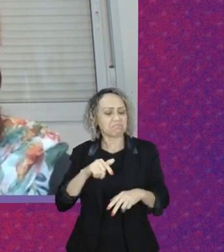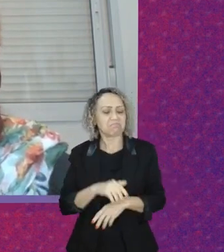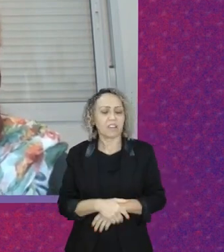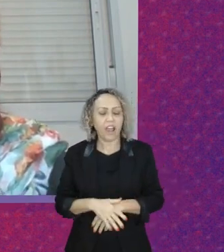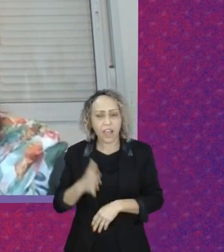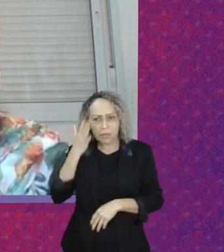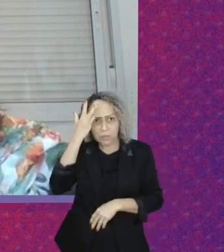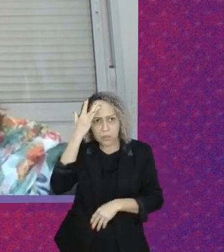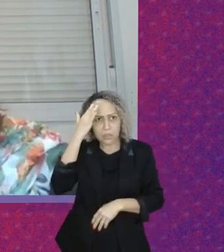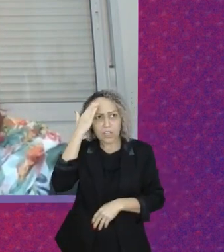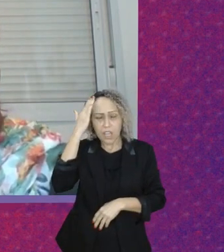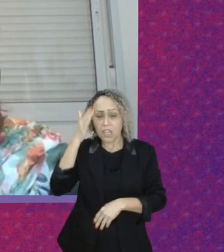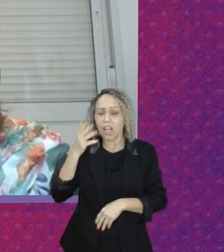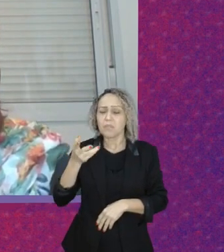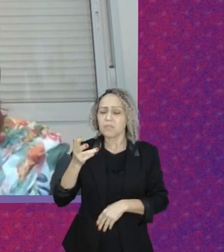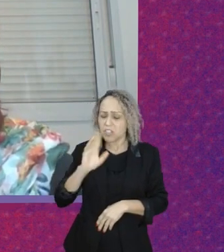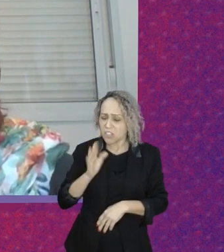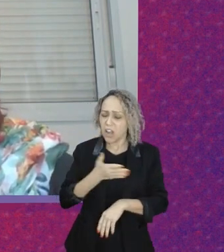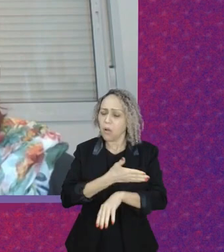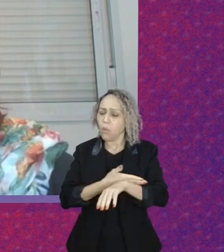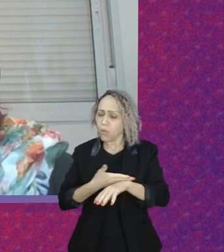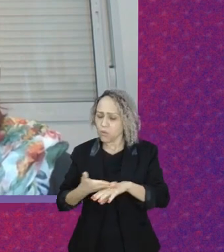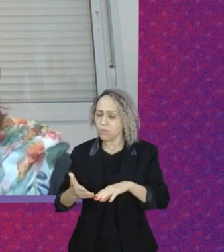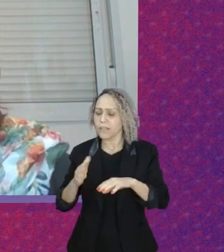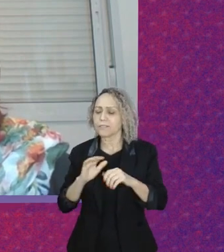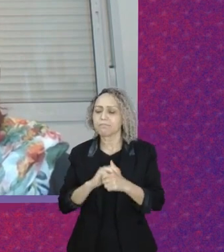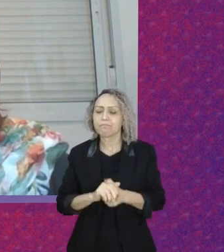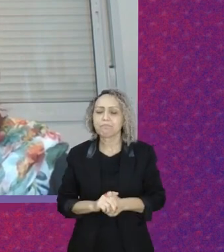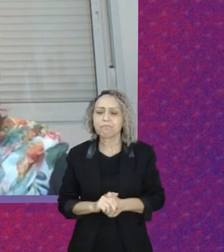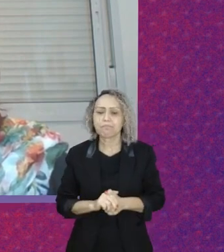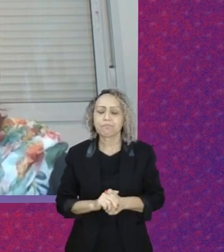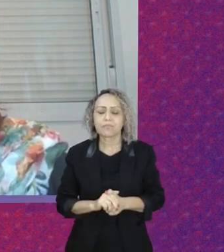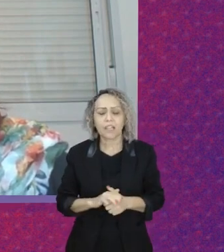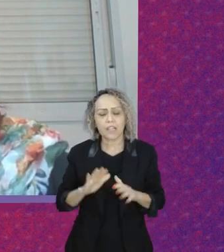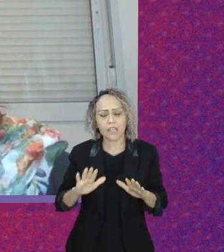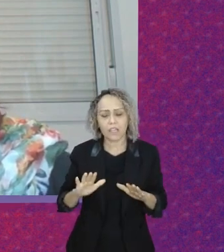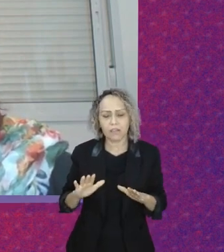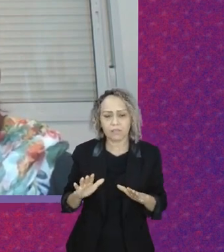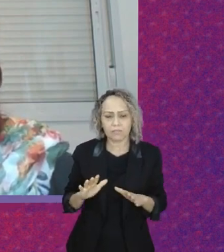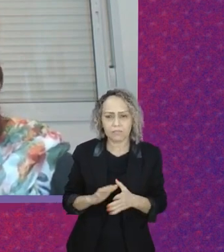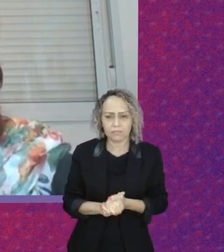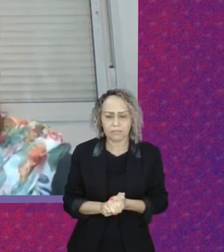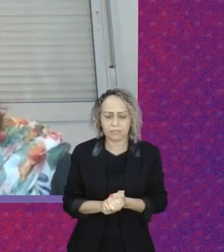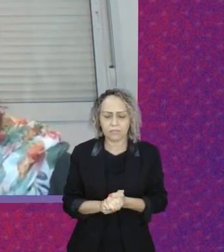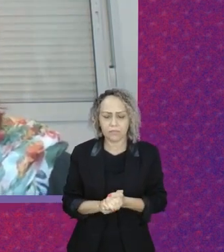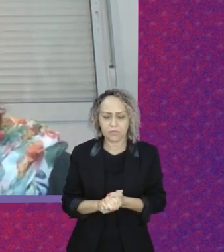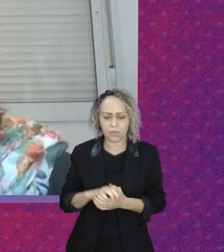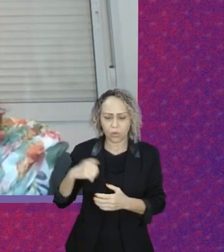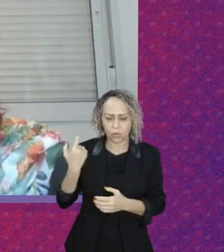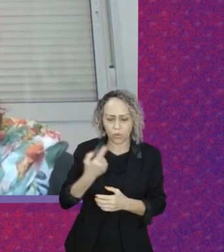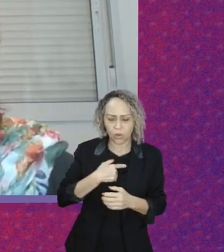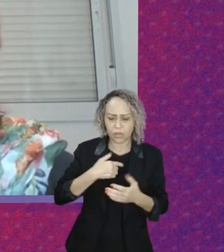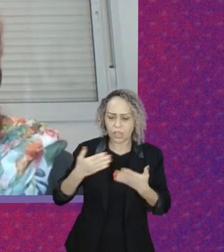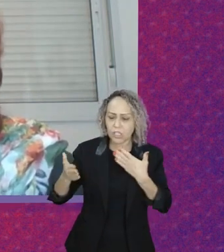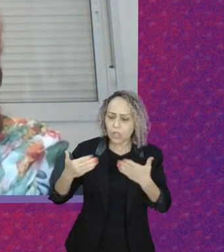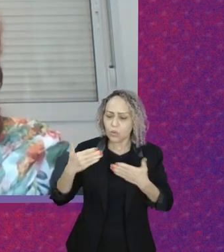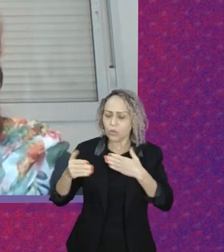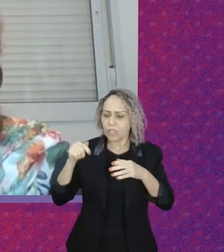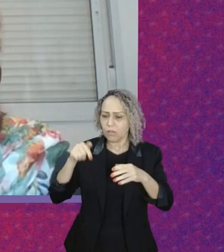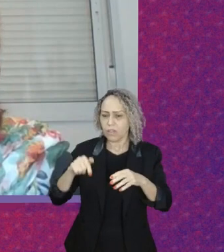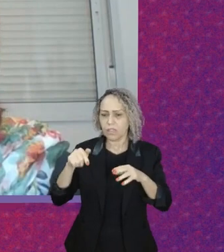finalizar um pouco a nossa roda, acho que o primeiro passo é gente